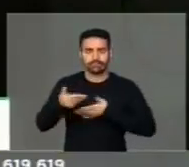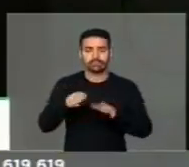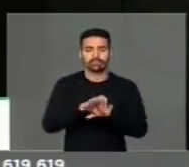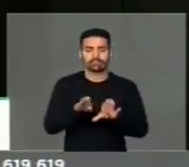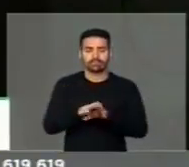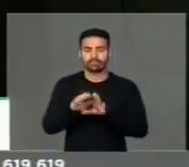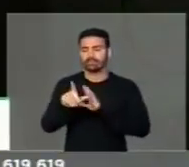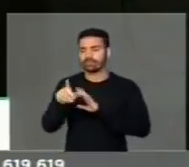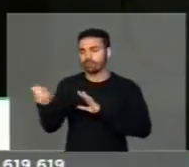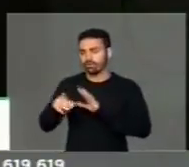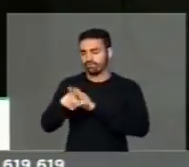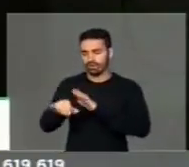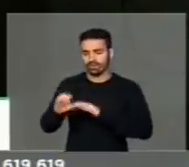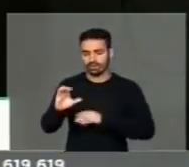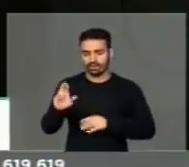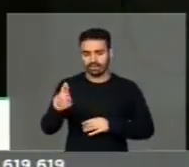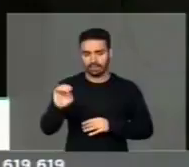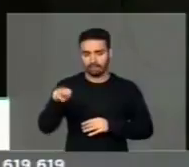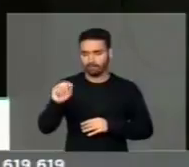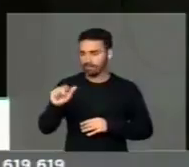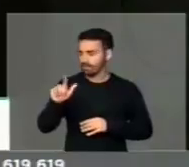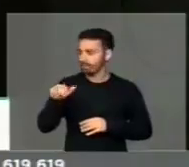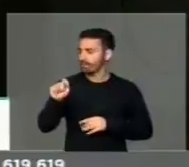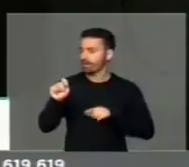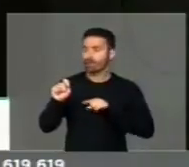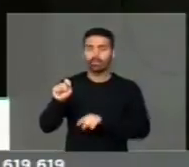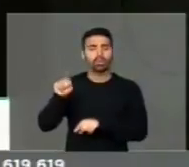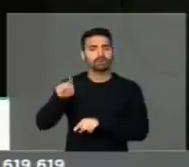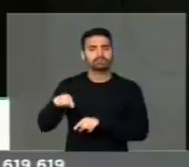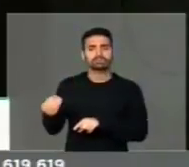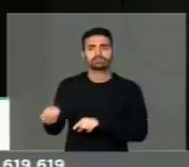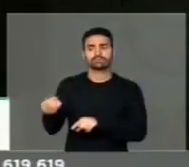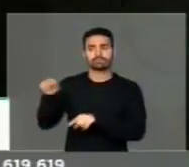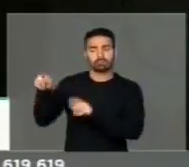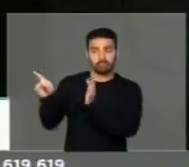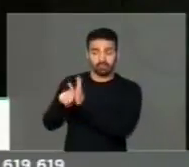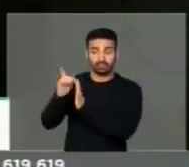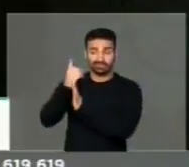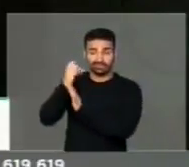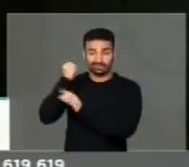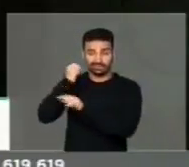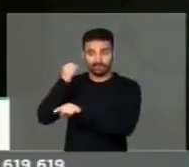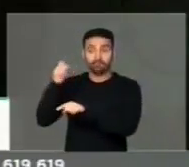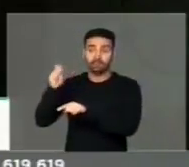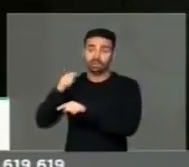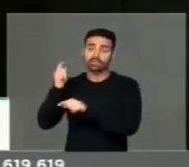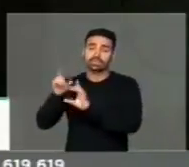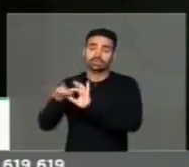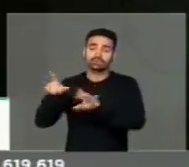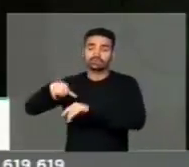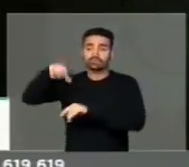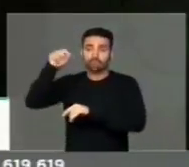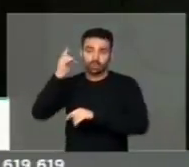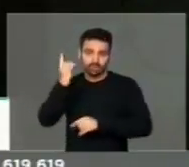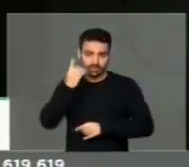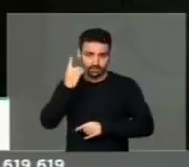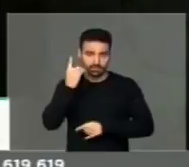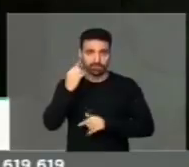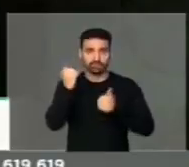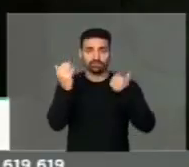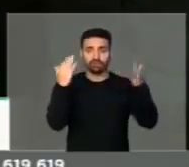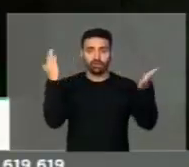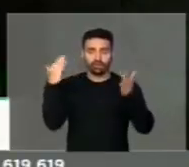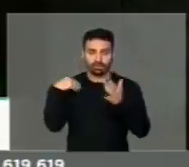Tremalha, que é essa lei que dá ao Parlamento italiano a possibilidade de eleger os parlamentares no exterior.